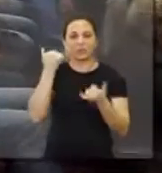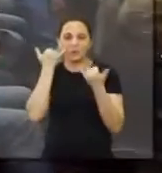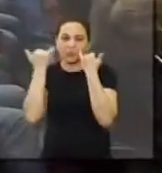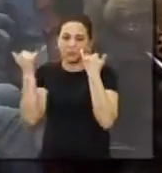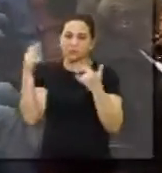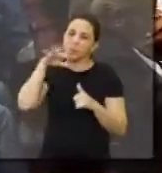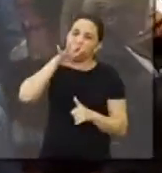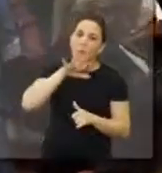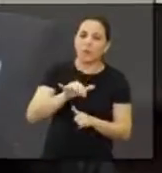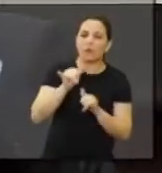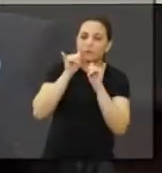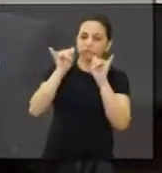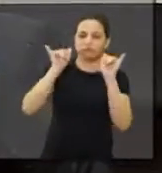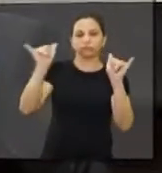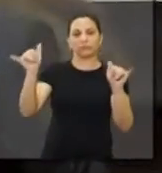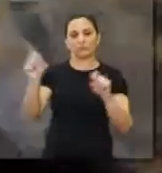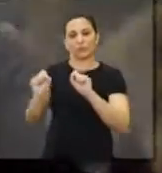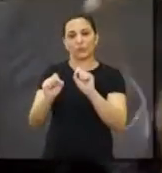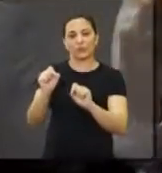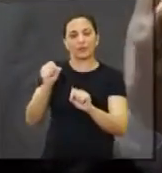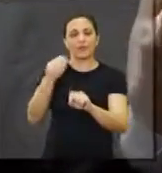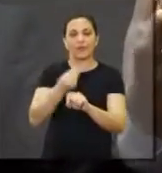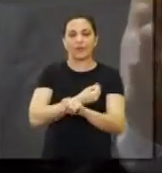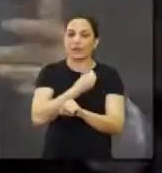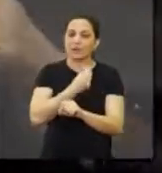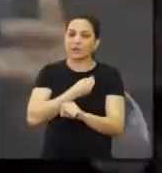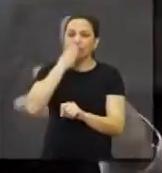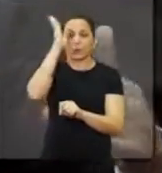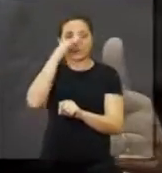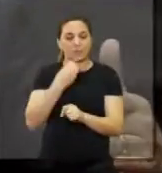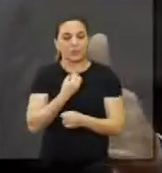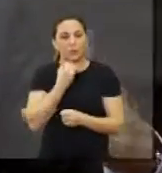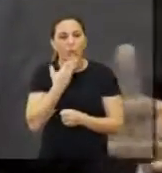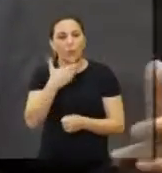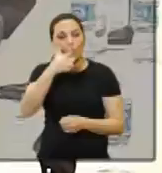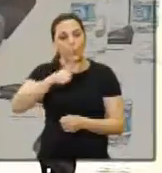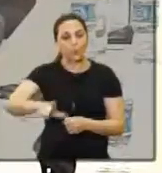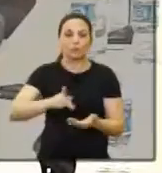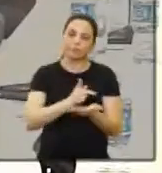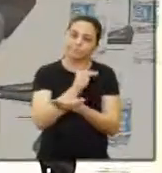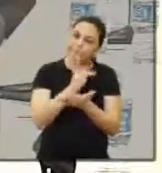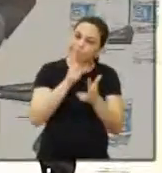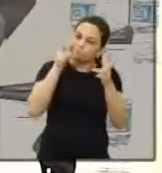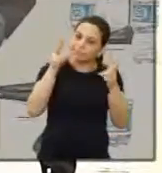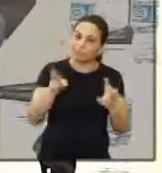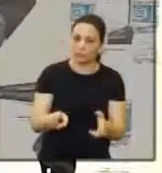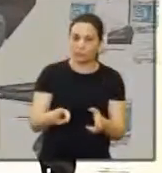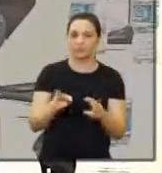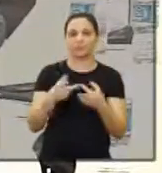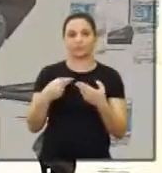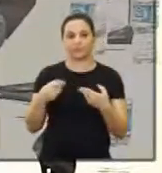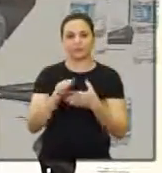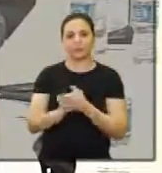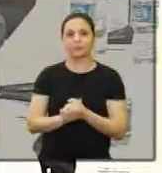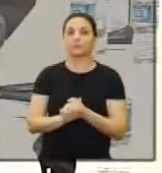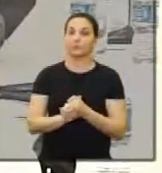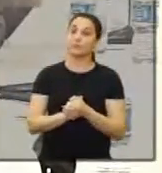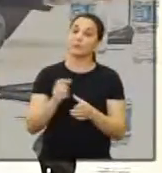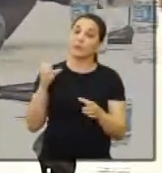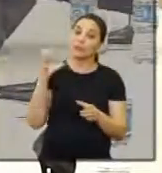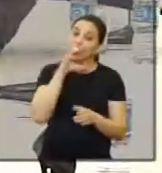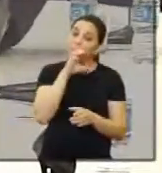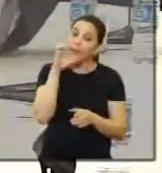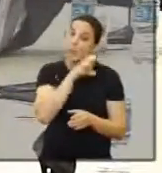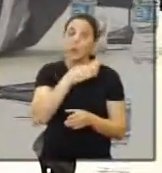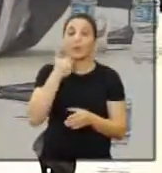divulgadas pela imprensa, mas que a vida do brasileiro de bem continuou como não poderia ser diferente. E em breve,